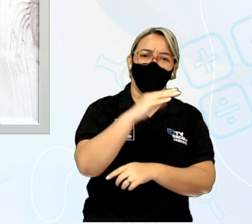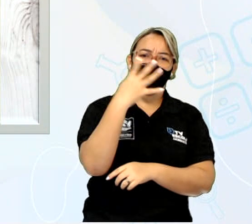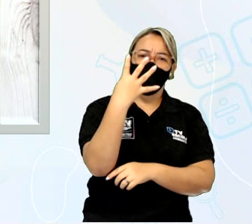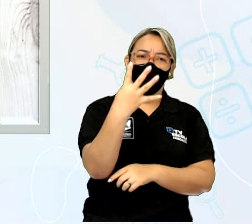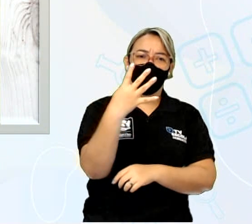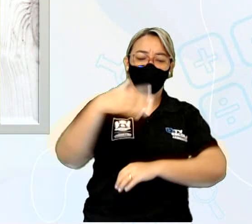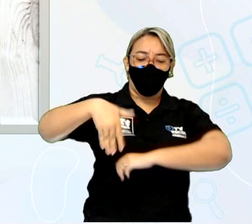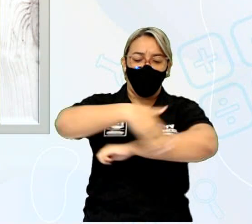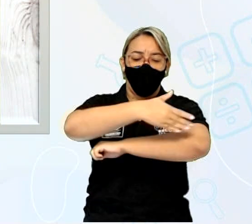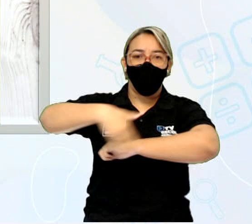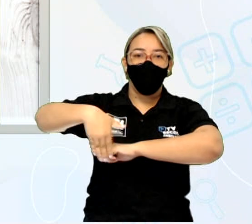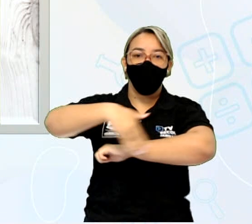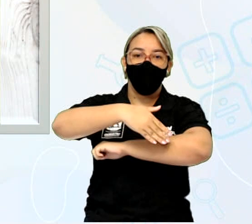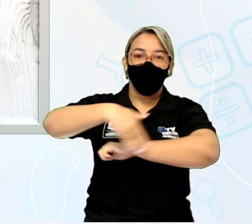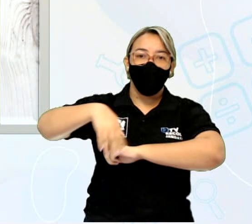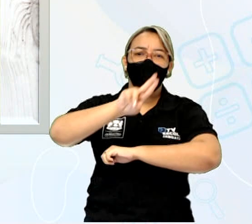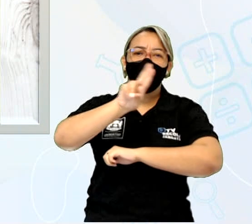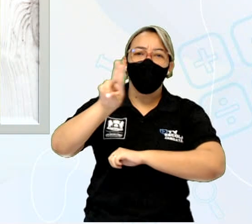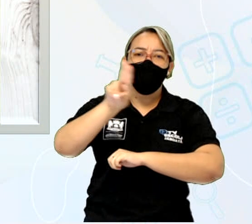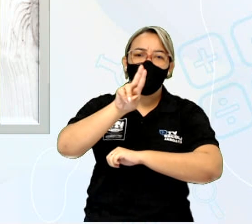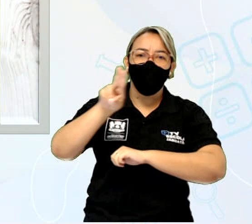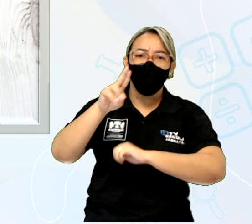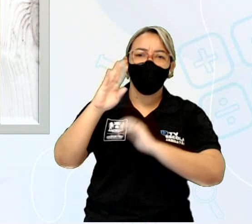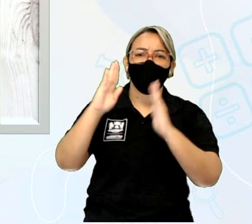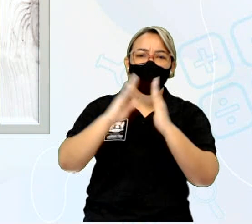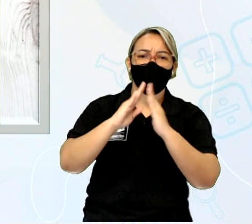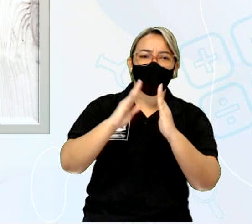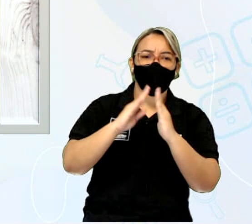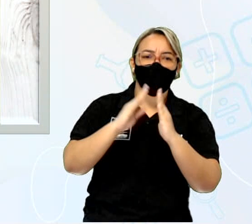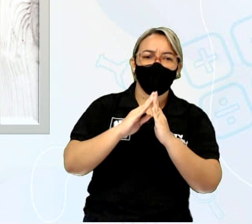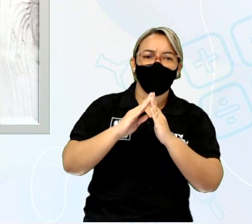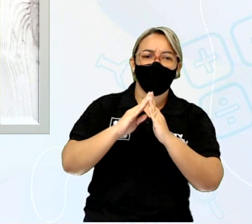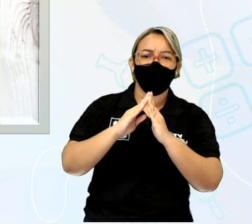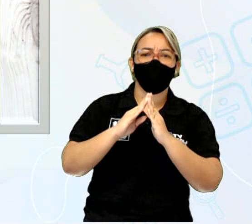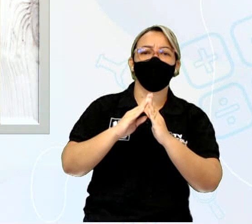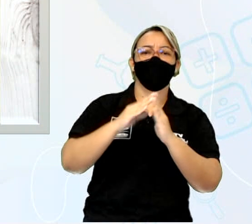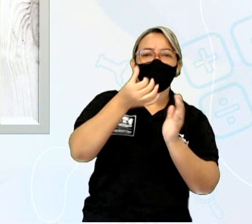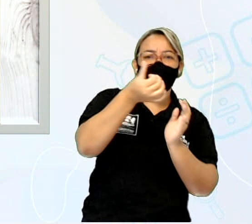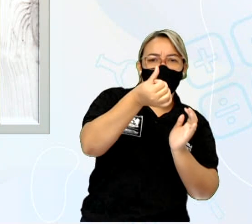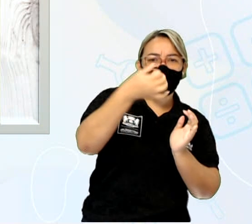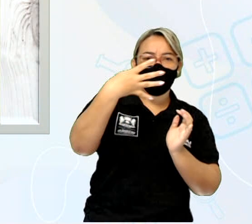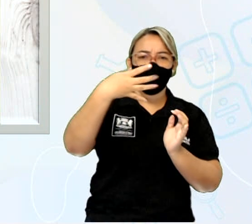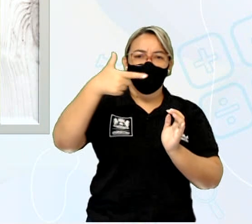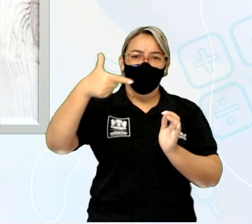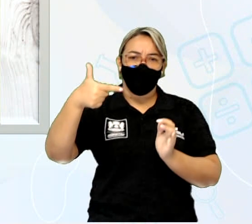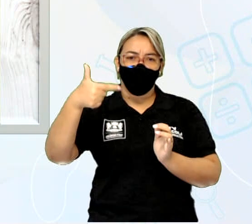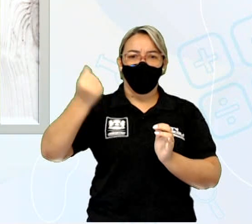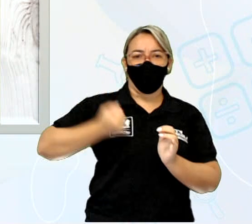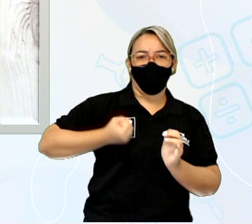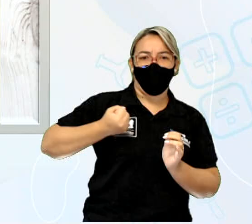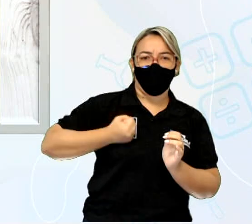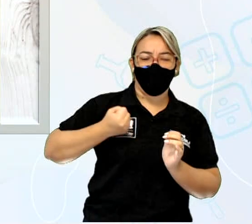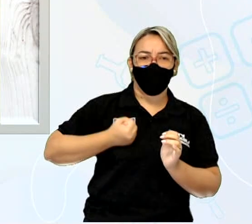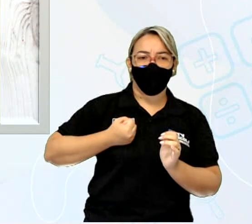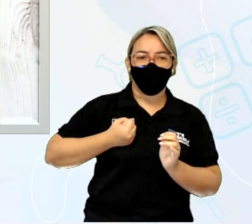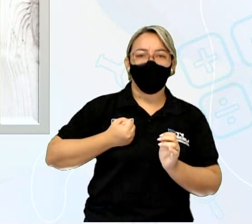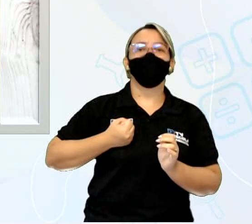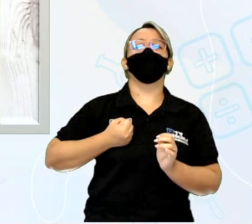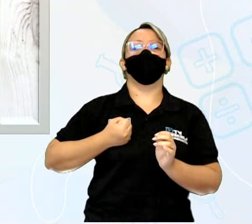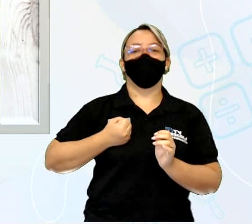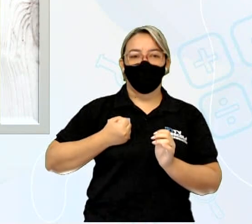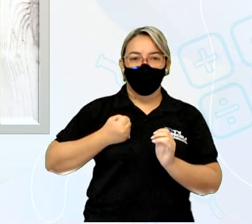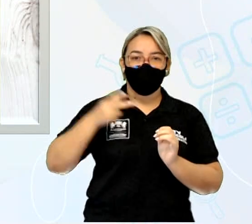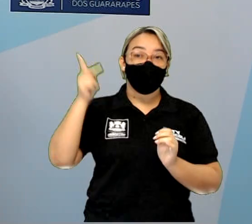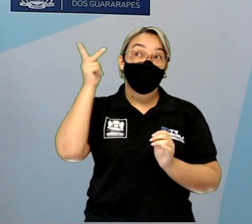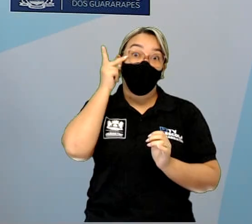Endereço, rua Casa do Ator, 642, que é o número do lugar, Vila Olímpia,